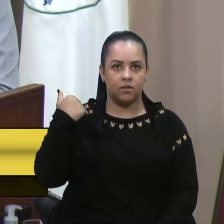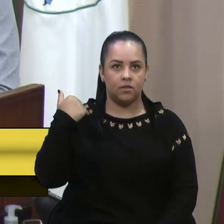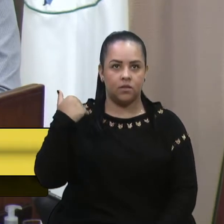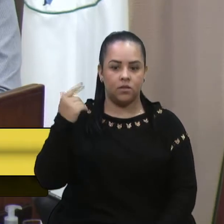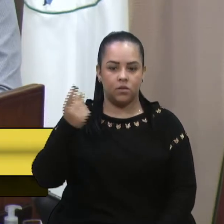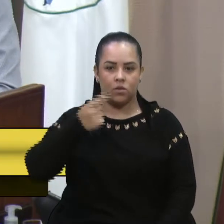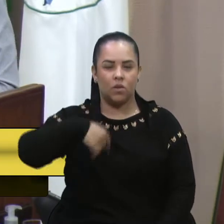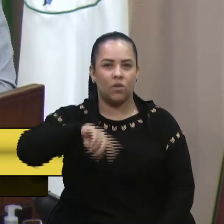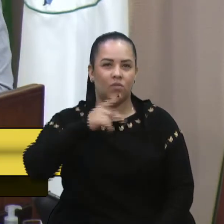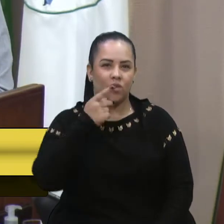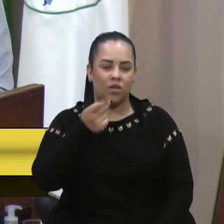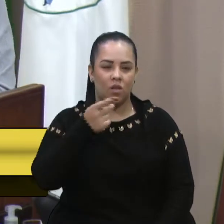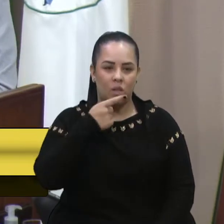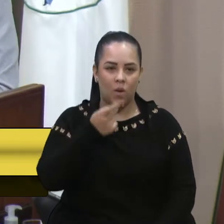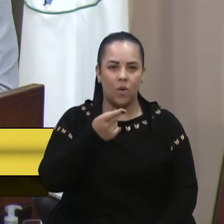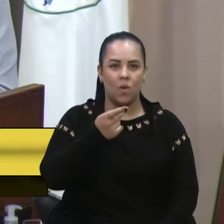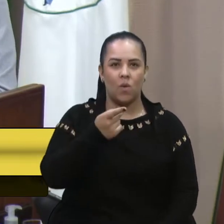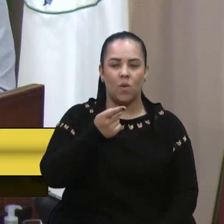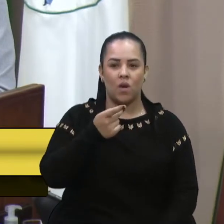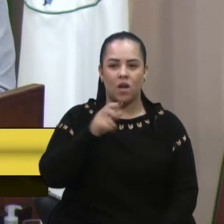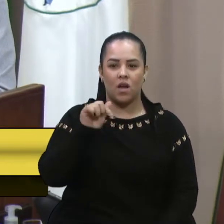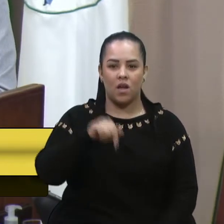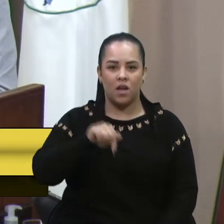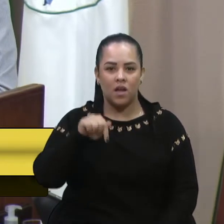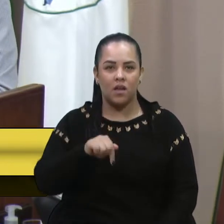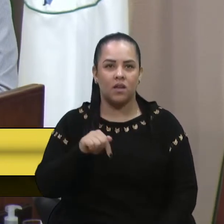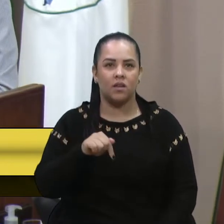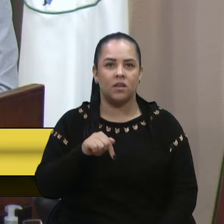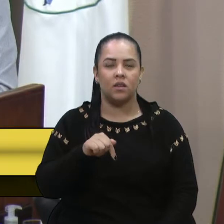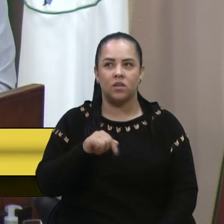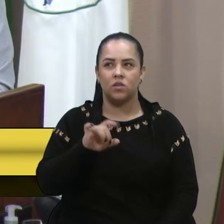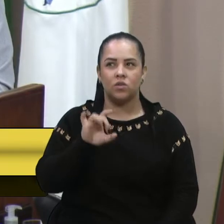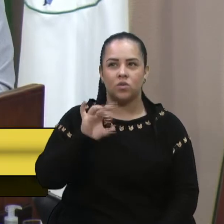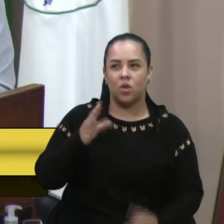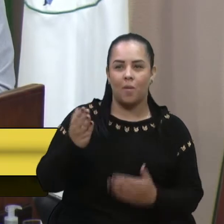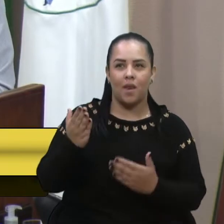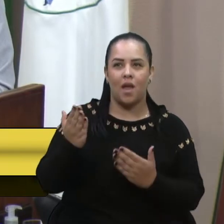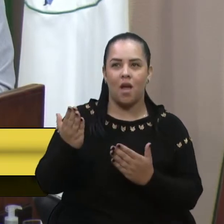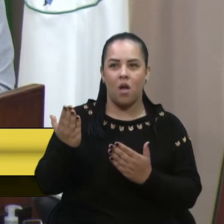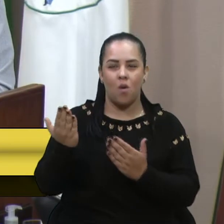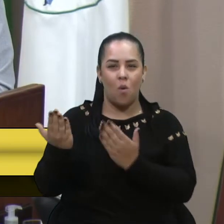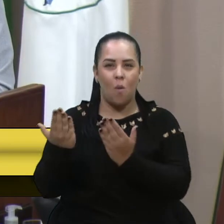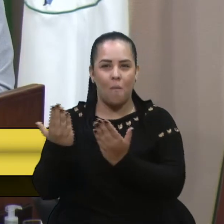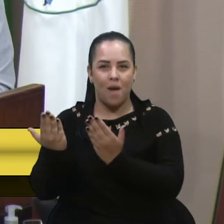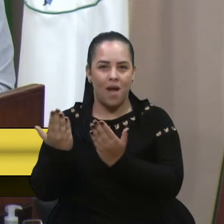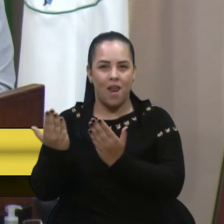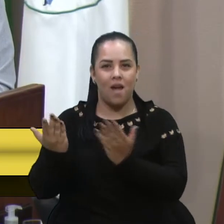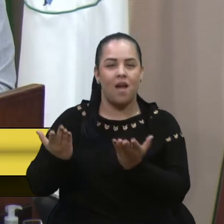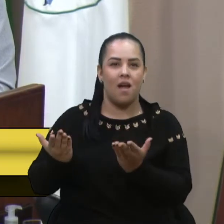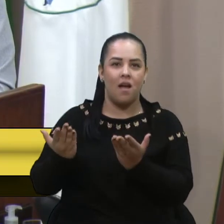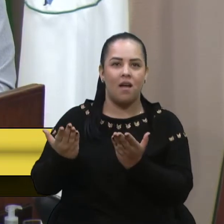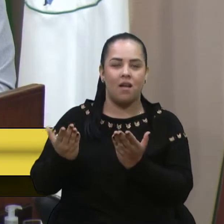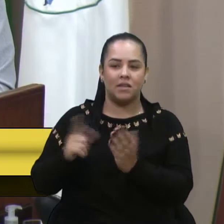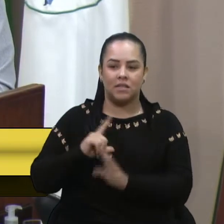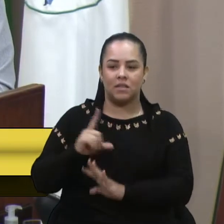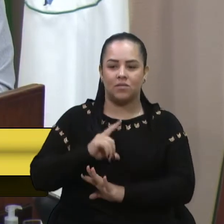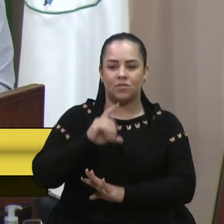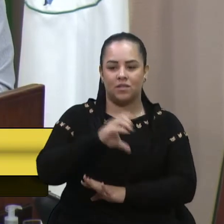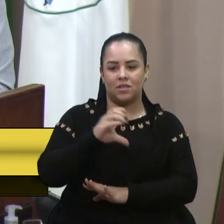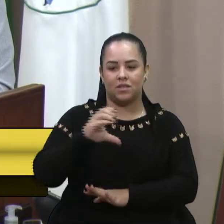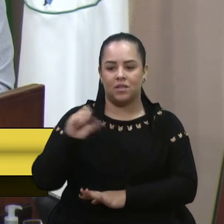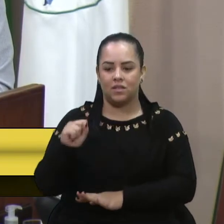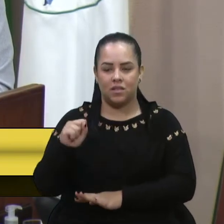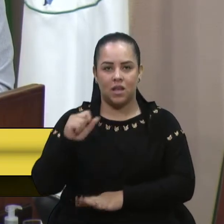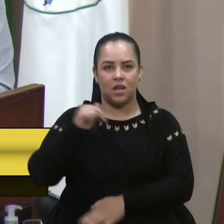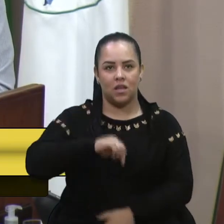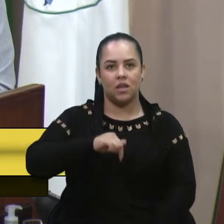se expressando de uma forma aqui para poder fazer uma comparação, vereador Caduari, sobre nossos CCs aqui do município de